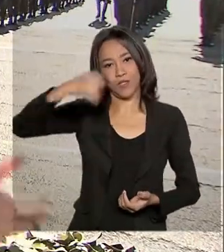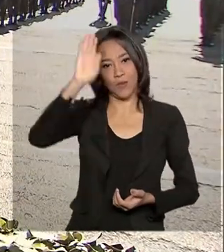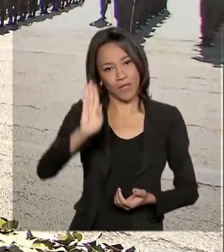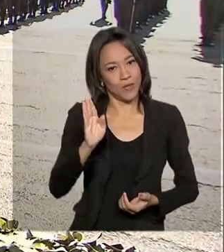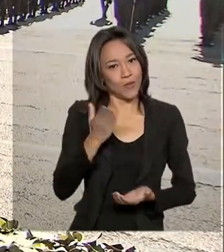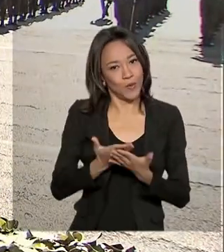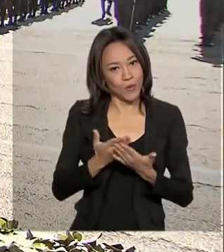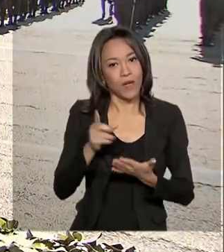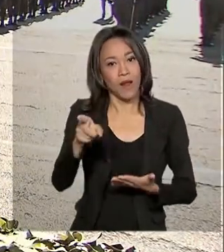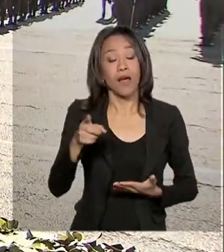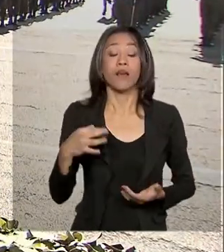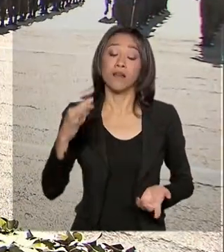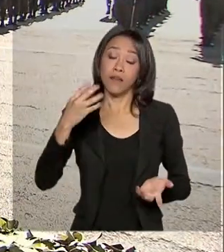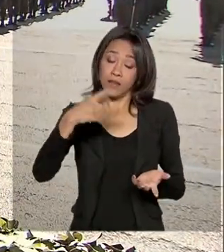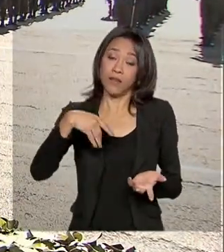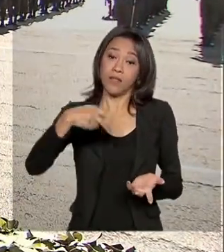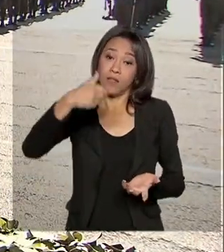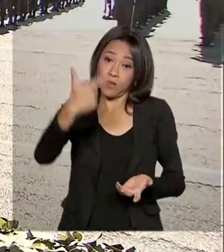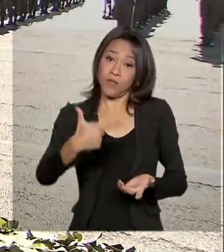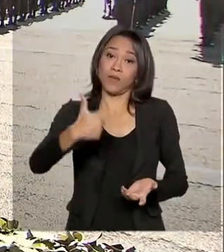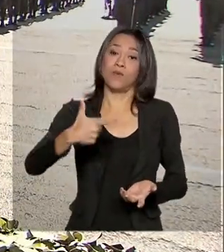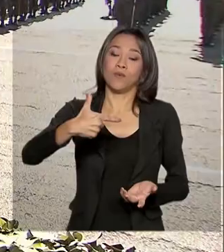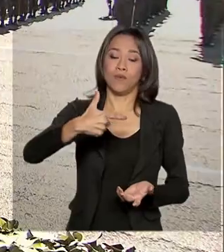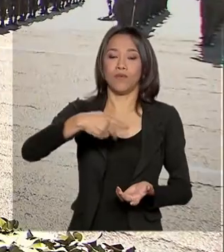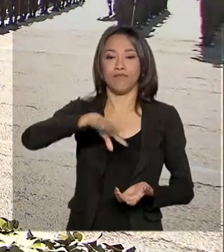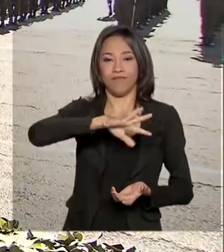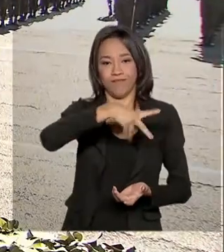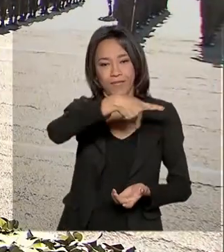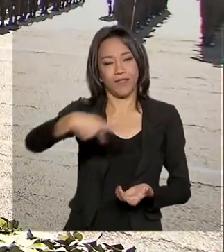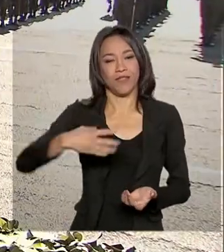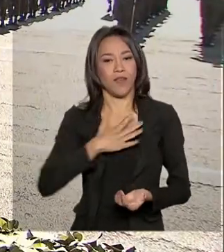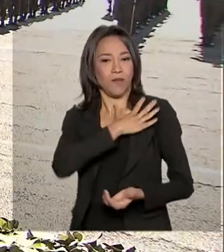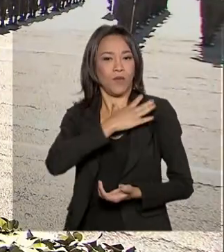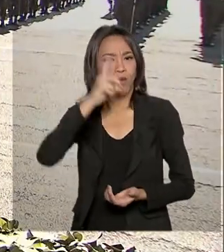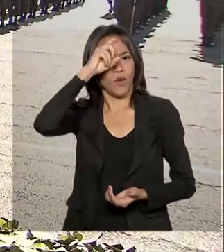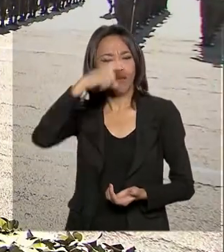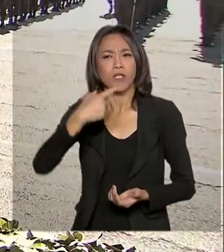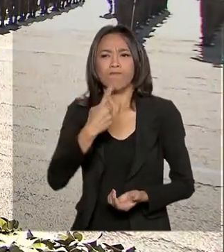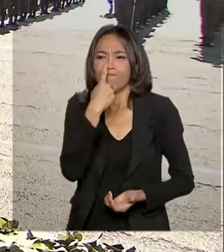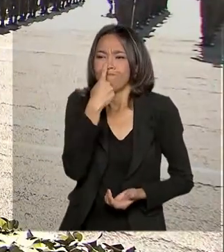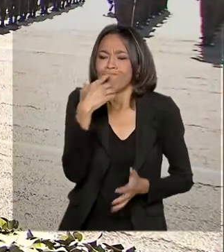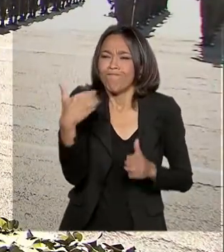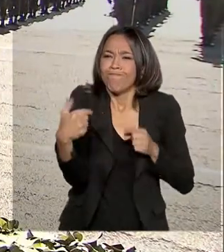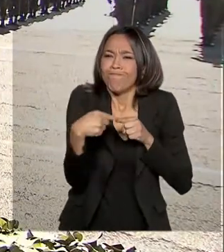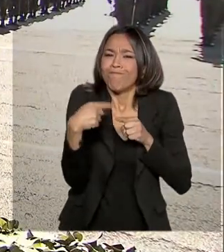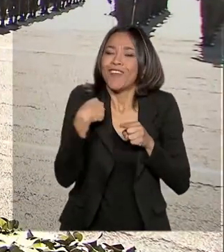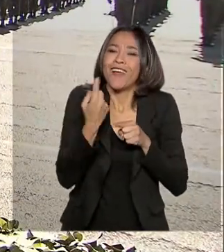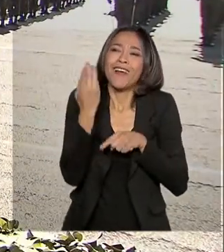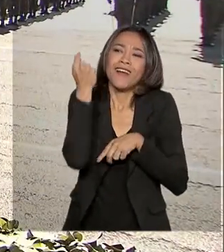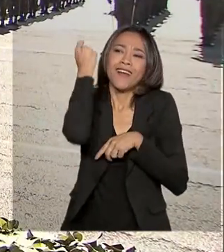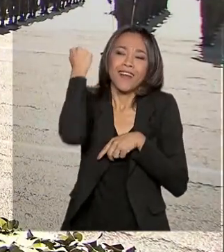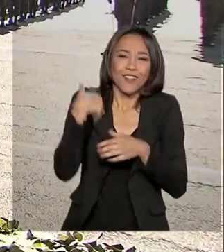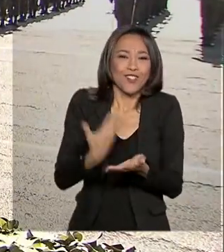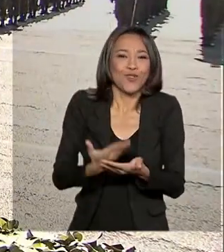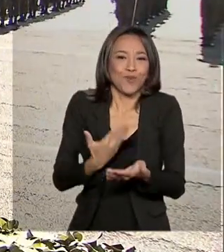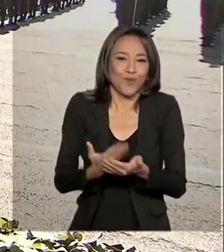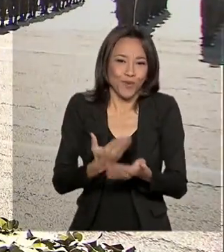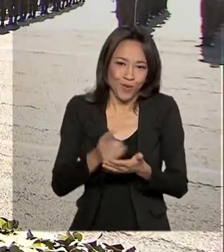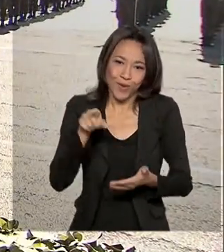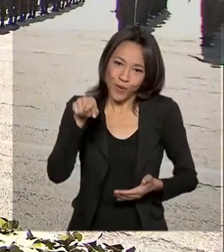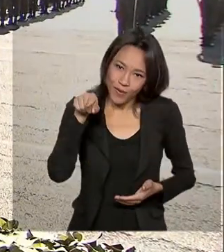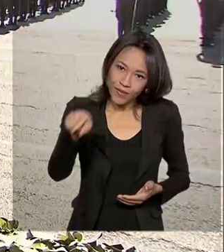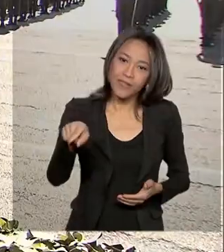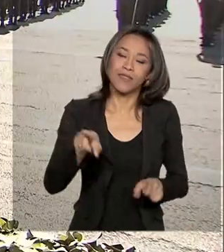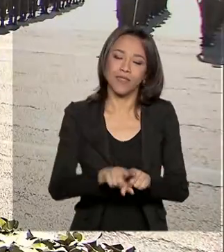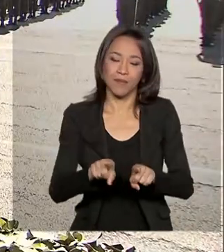-presidente Hamilton Mourão tem uma ligação especial com essa escola, exatamente porque também foi aluno dela, de São Leopoldo, no